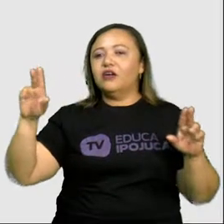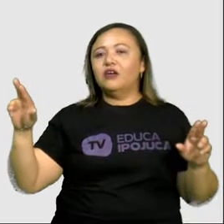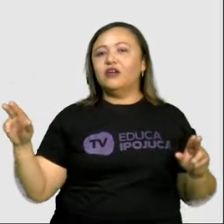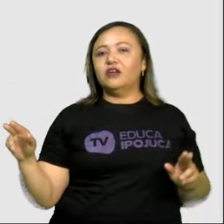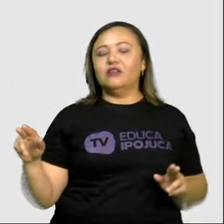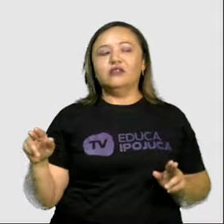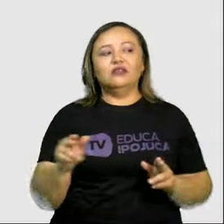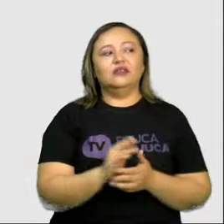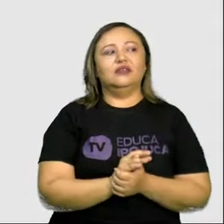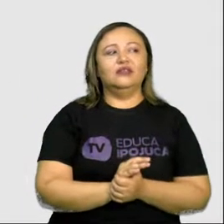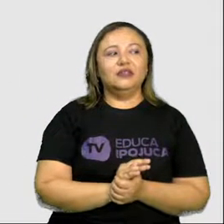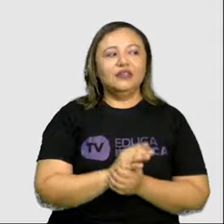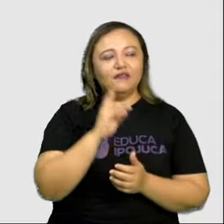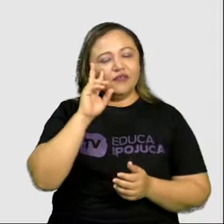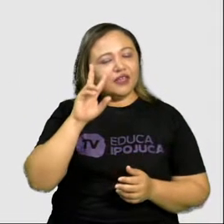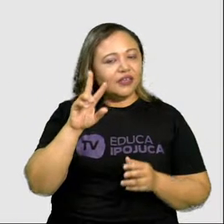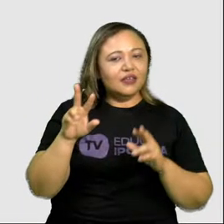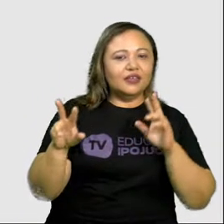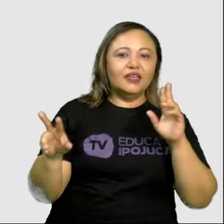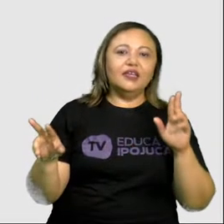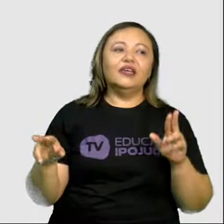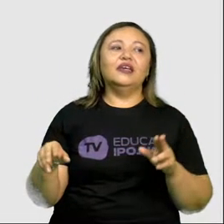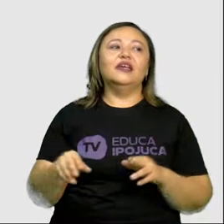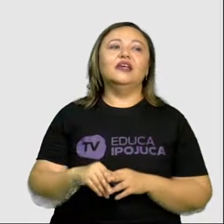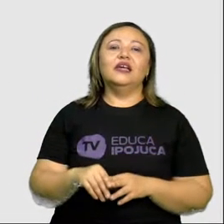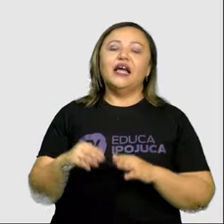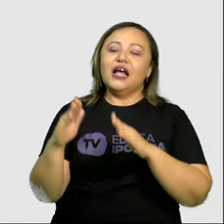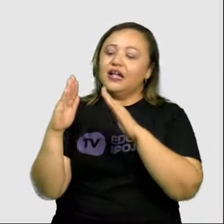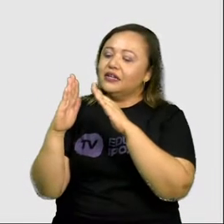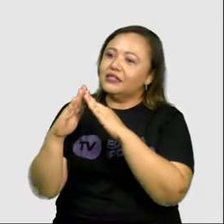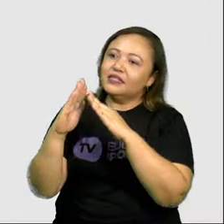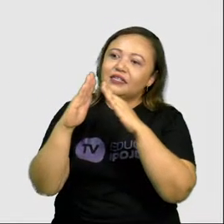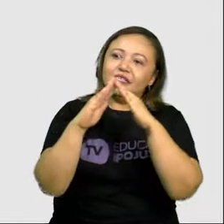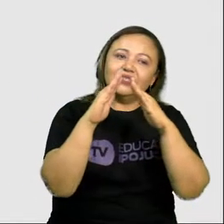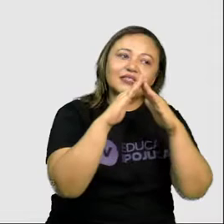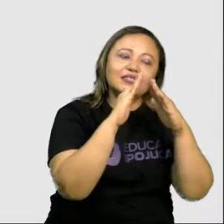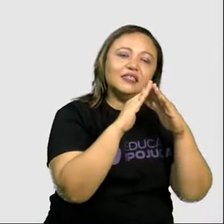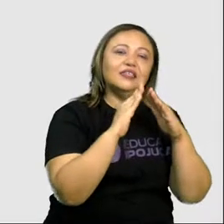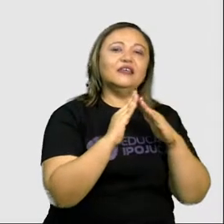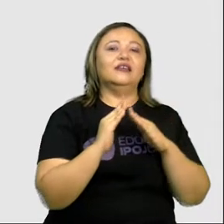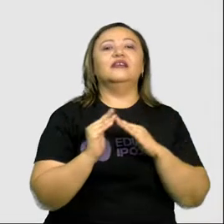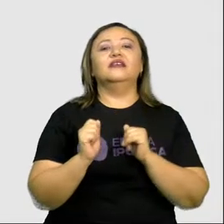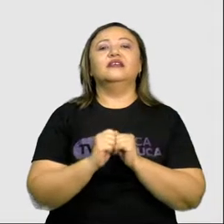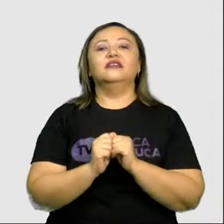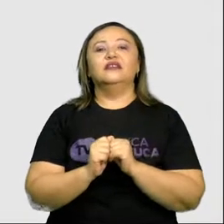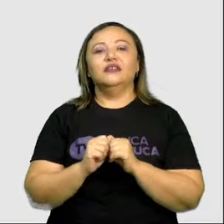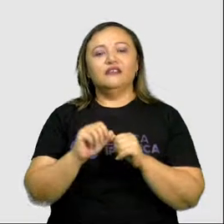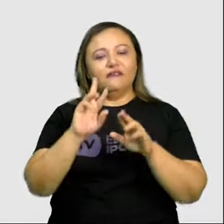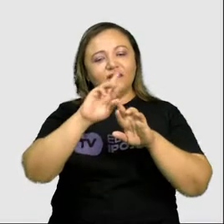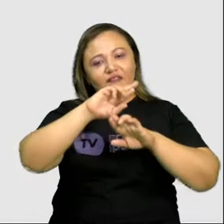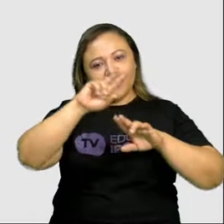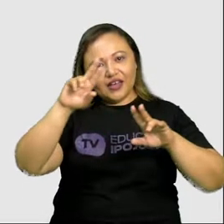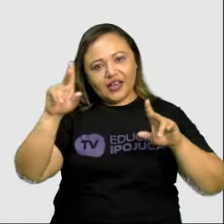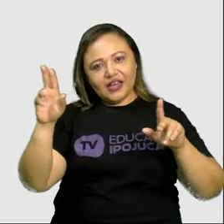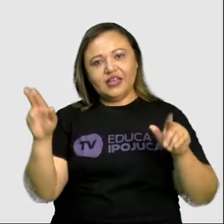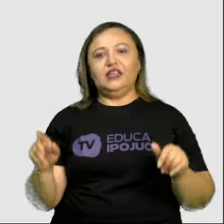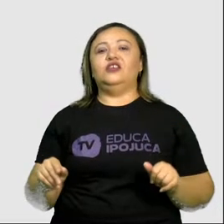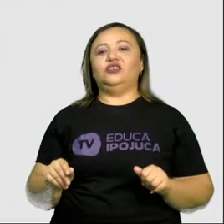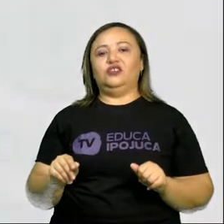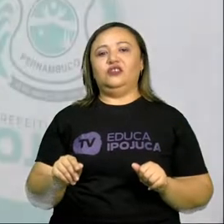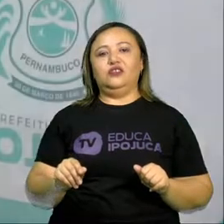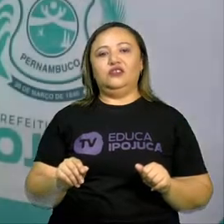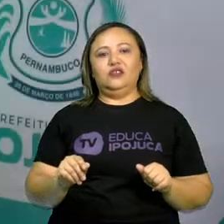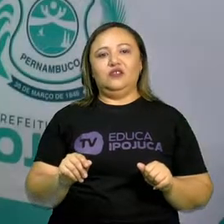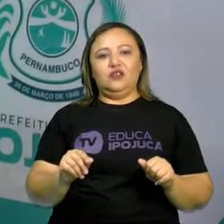são lindas. Veja aqui as casinhas como elas foram feitas. Tem várias formas aí, né?